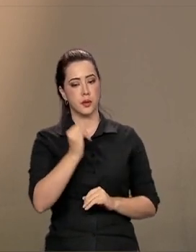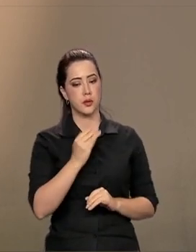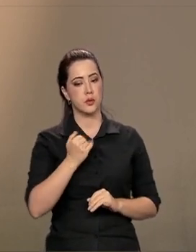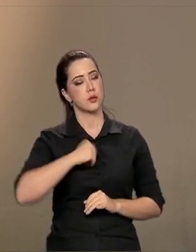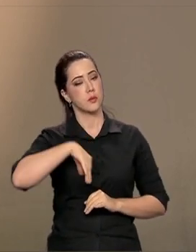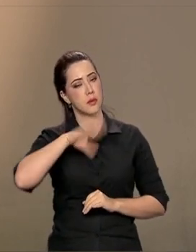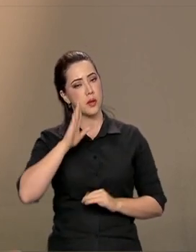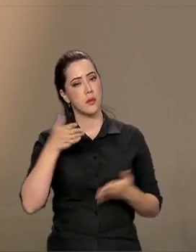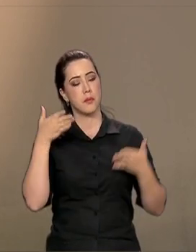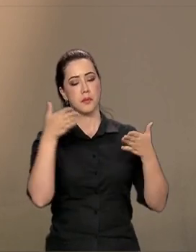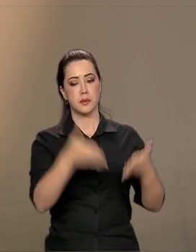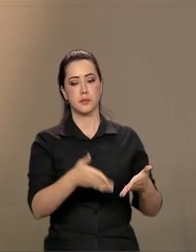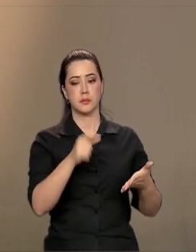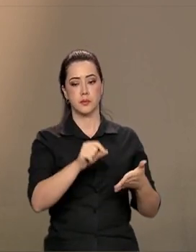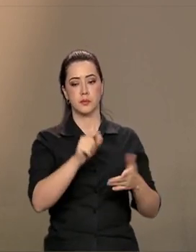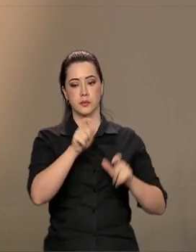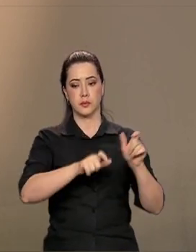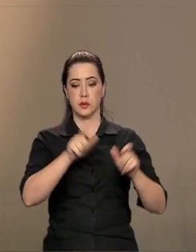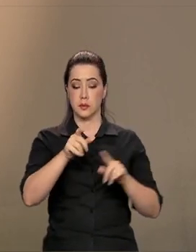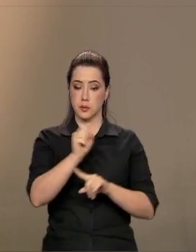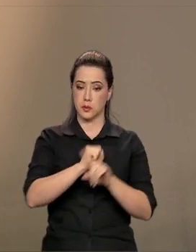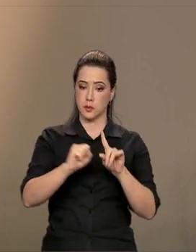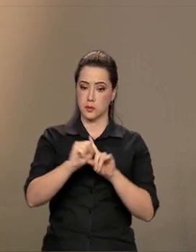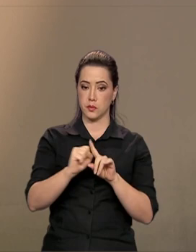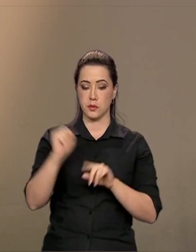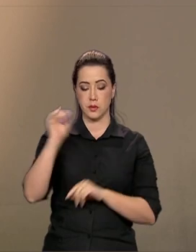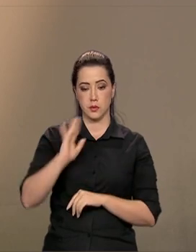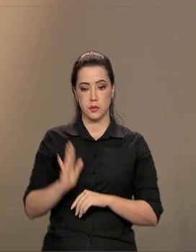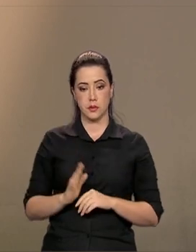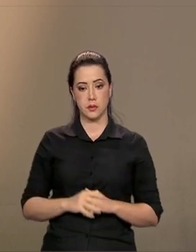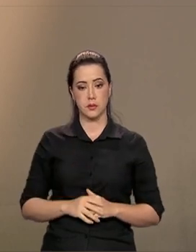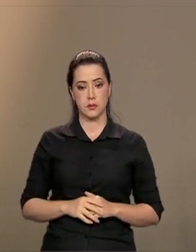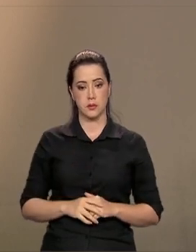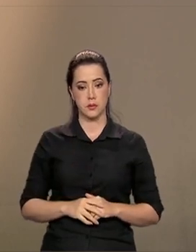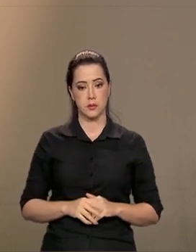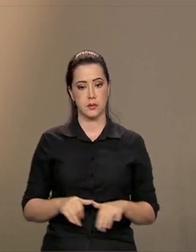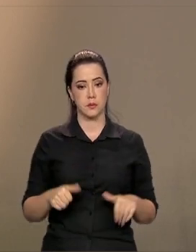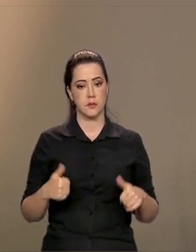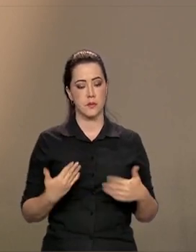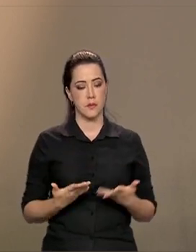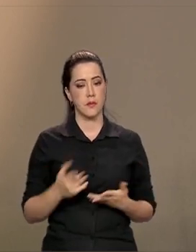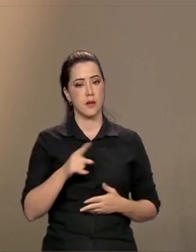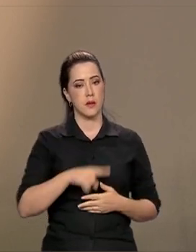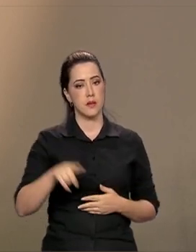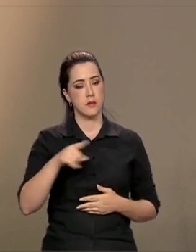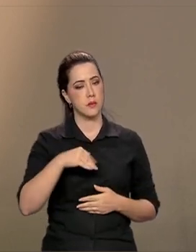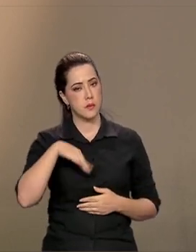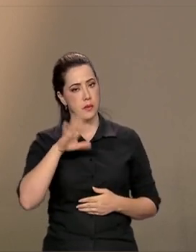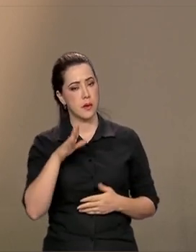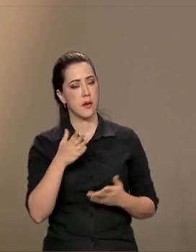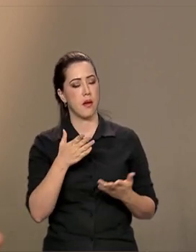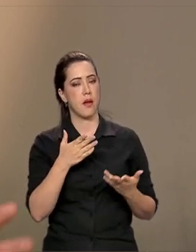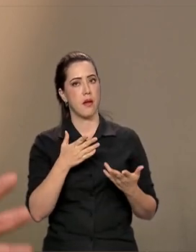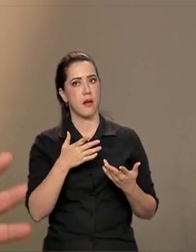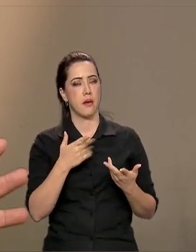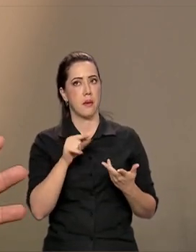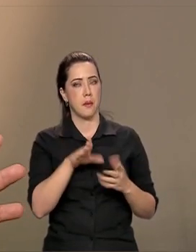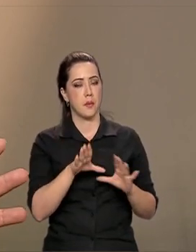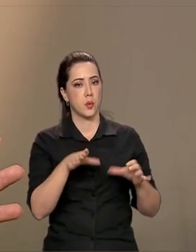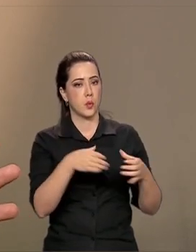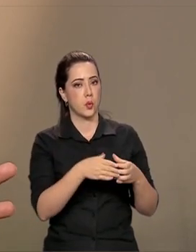participativa, com a maior participação social da história do Brasil. Isso, a peça orçamentária que será agora,